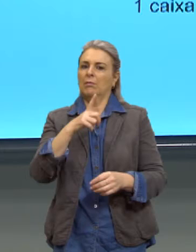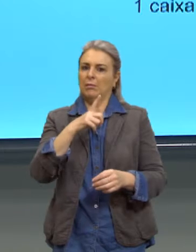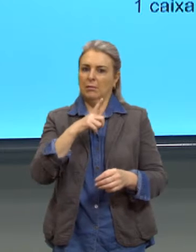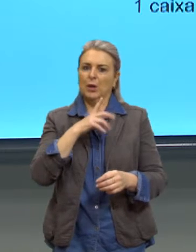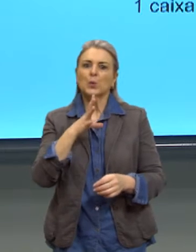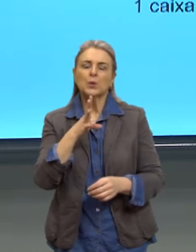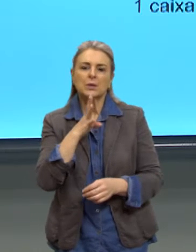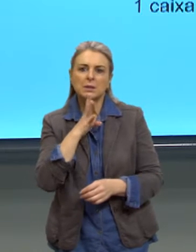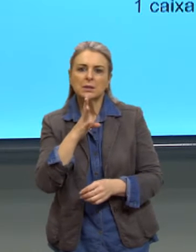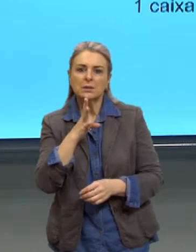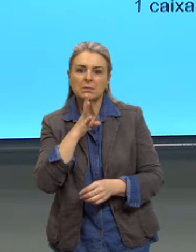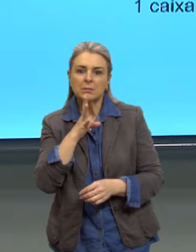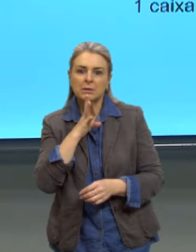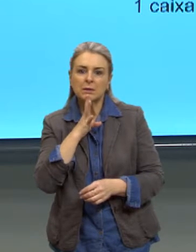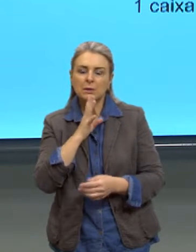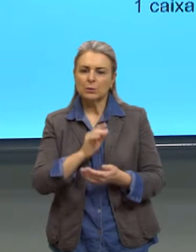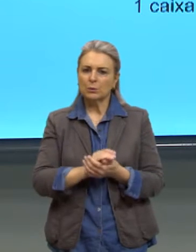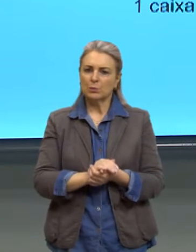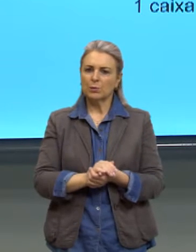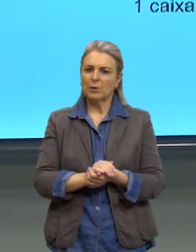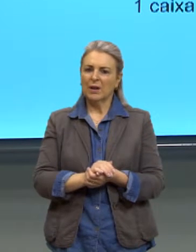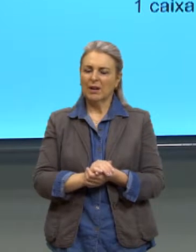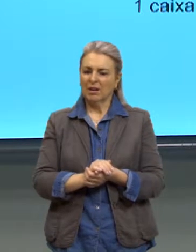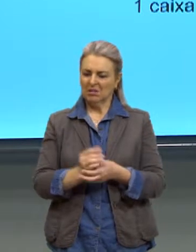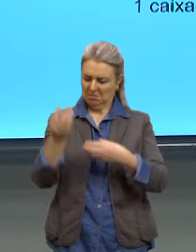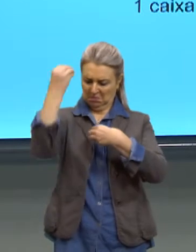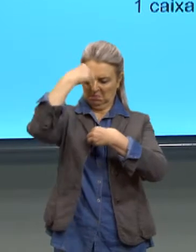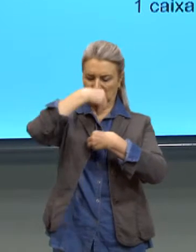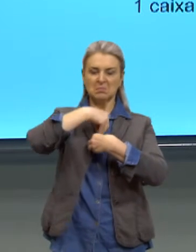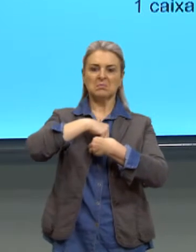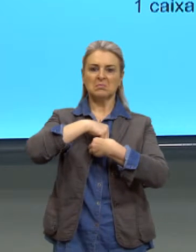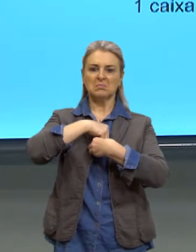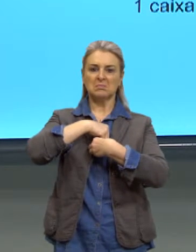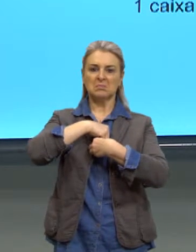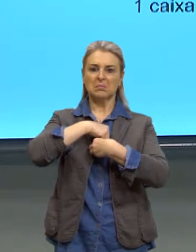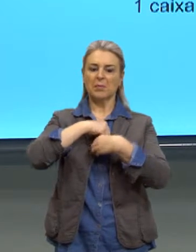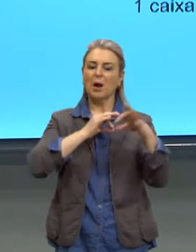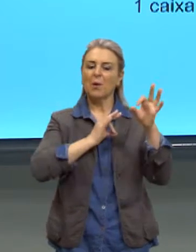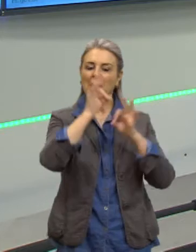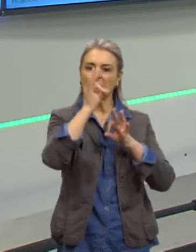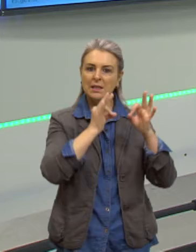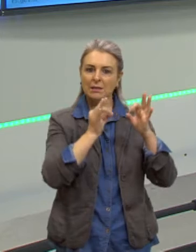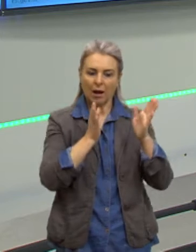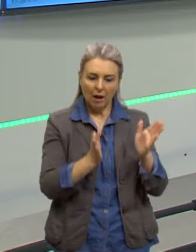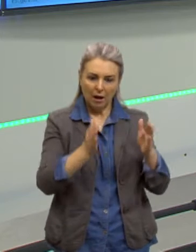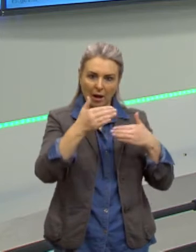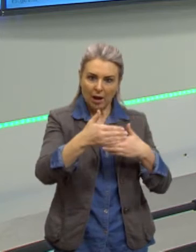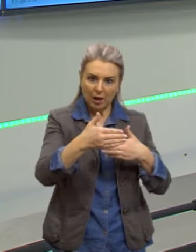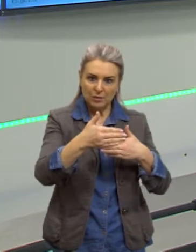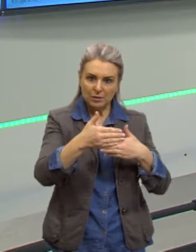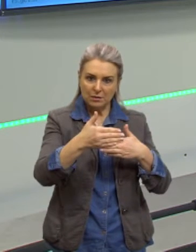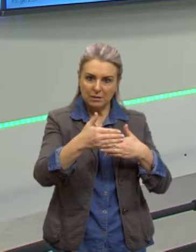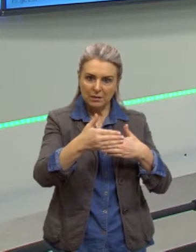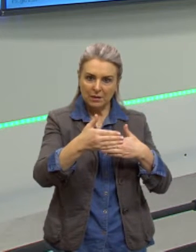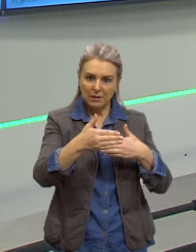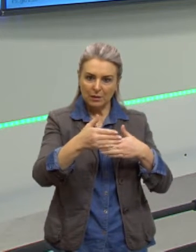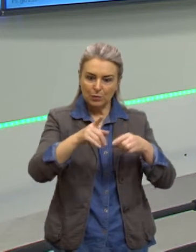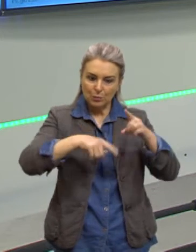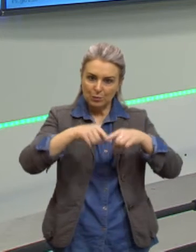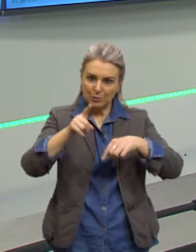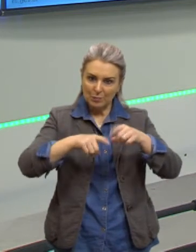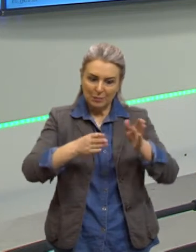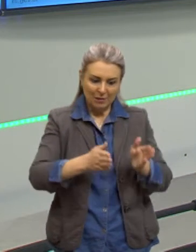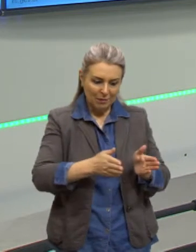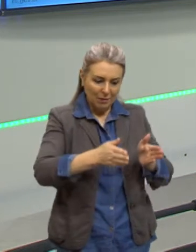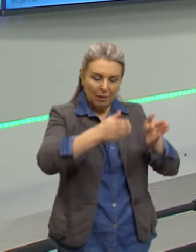conhecimento que já está intrínseco na pessoa para colocar aquelas caixas naquele formato, naquela ordem, e